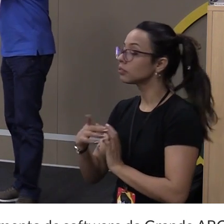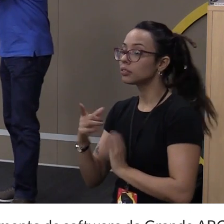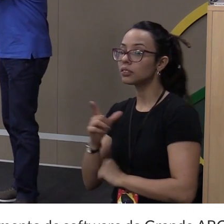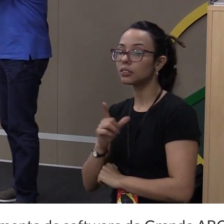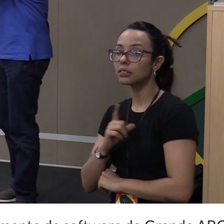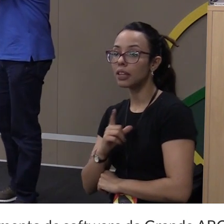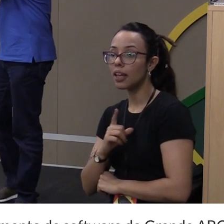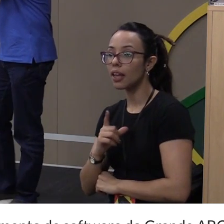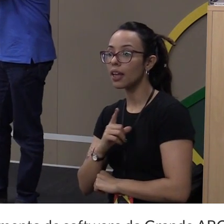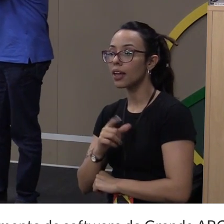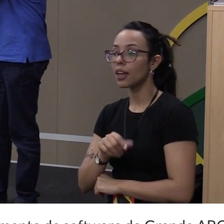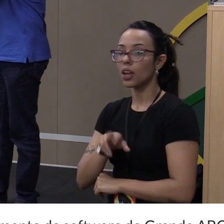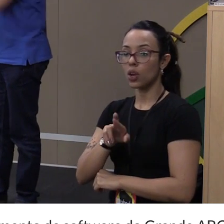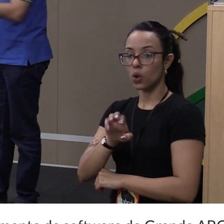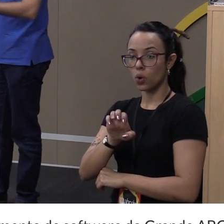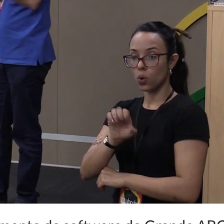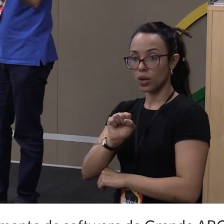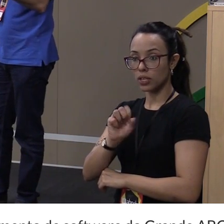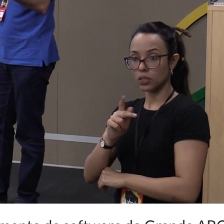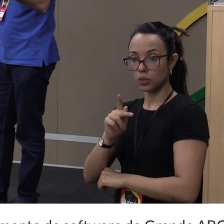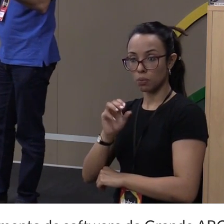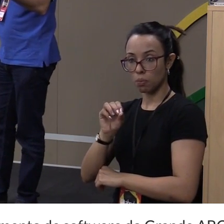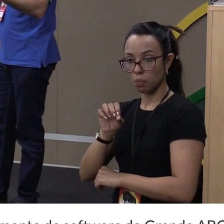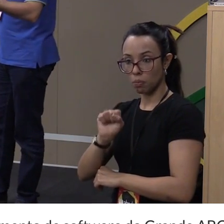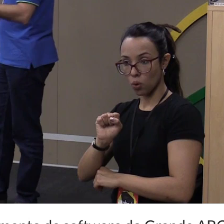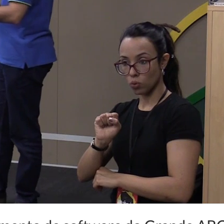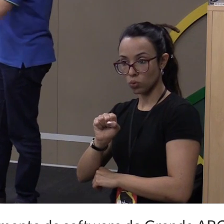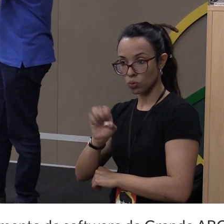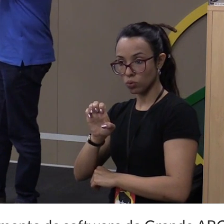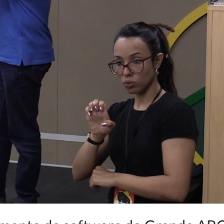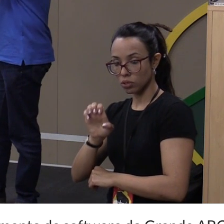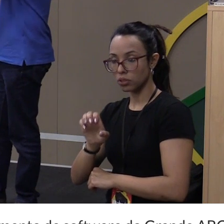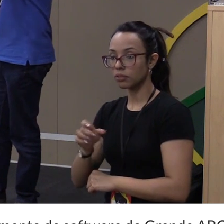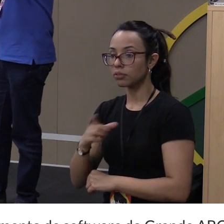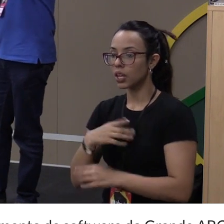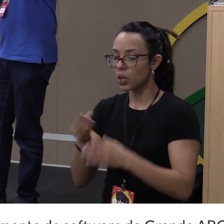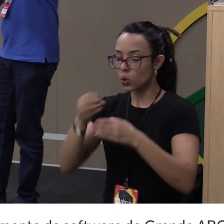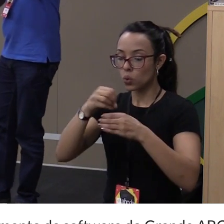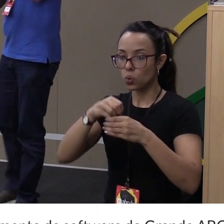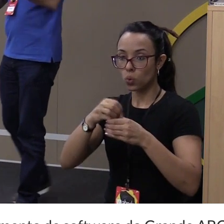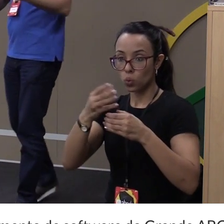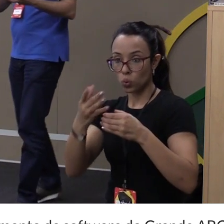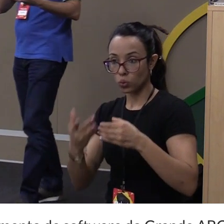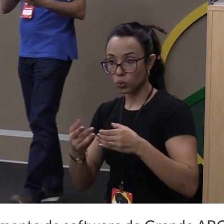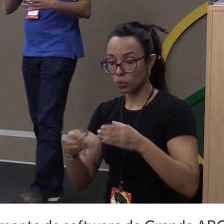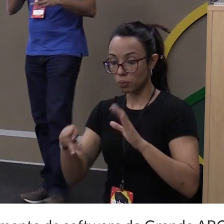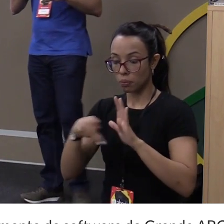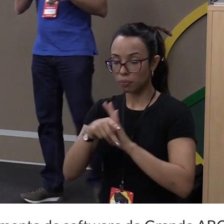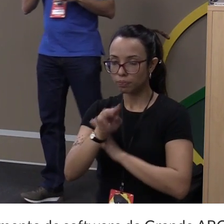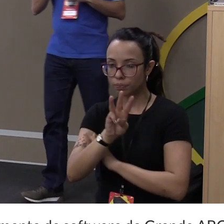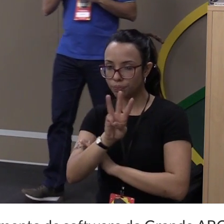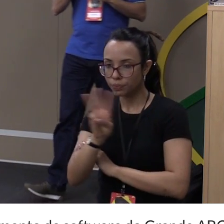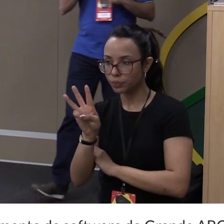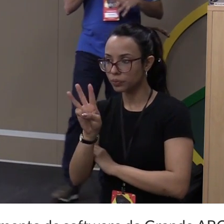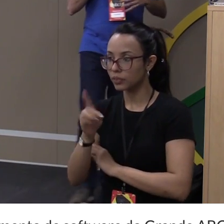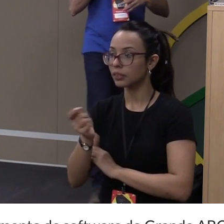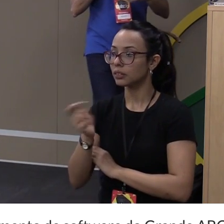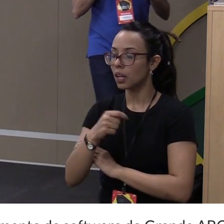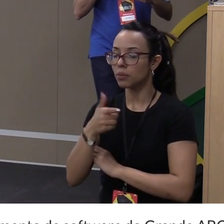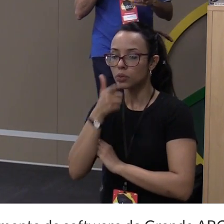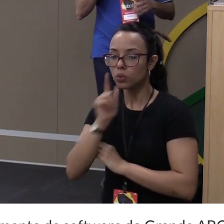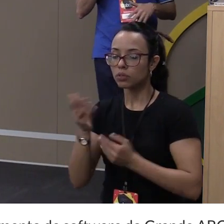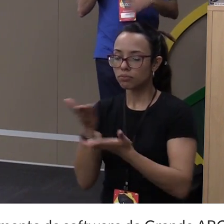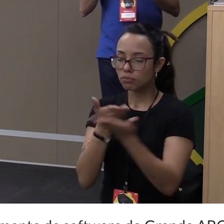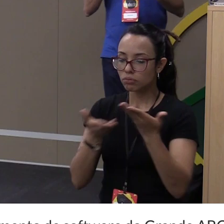Ele recebe o response, que é o conteúdo da página. E a partir daí, eu consigo trabalhar em cima dele e pegar